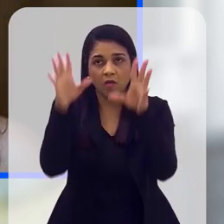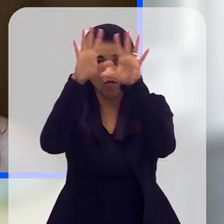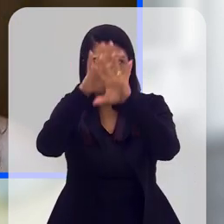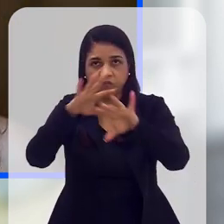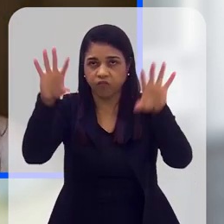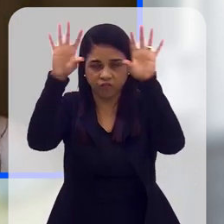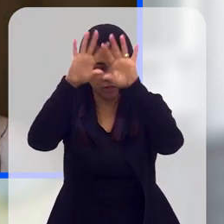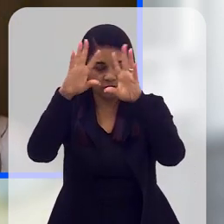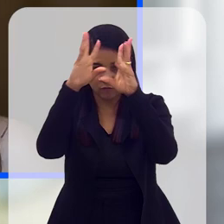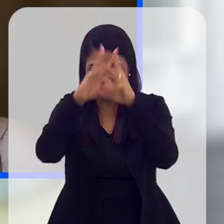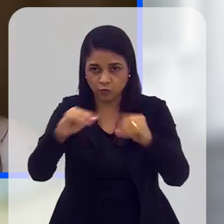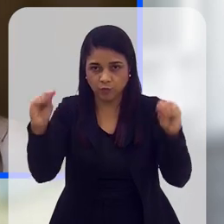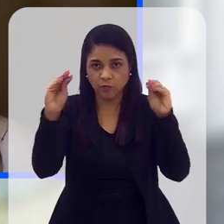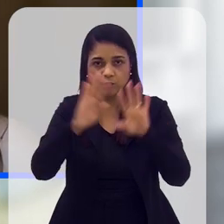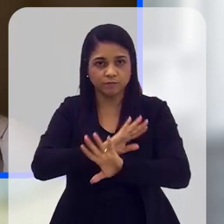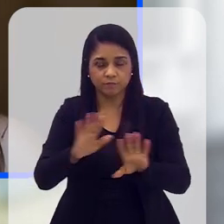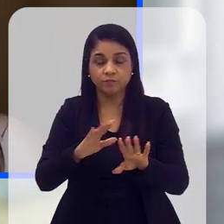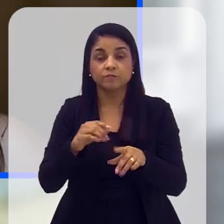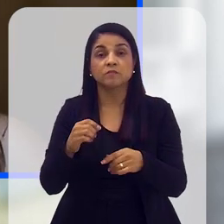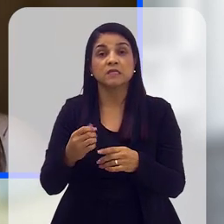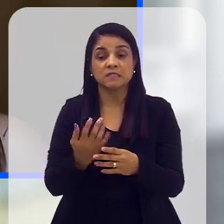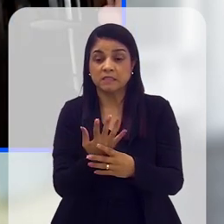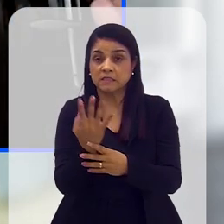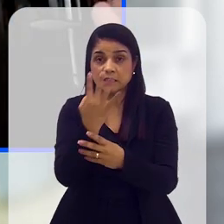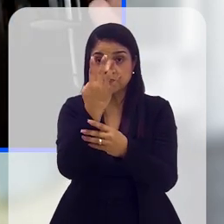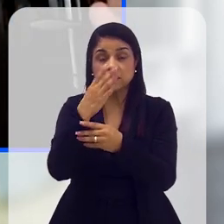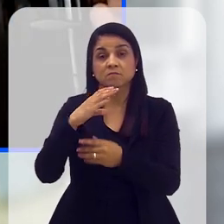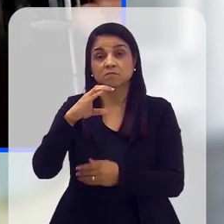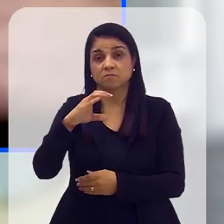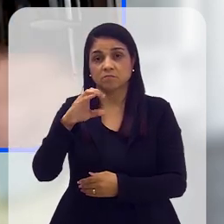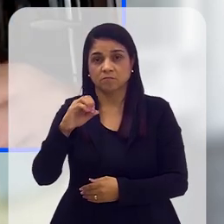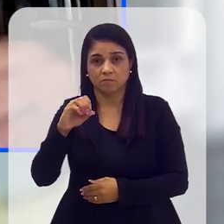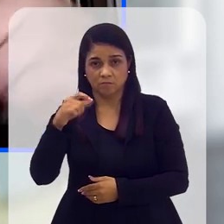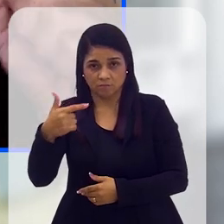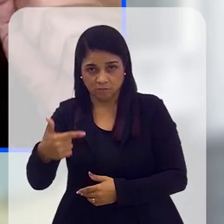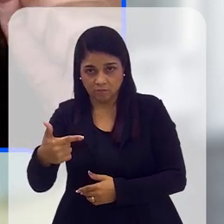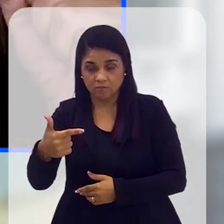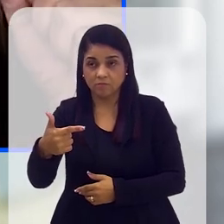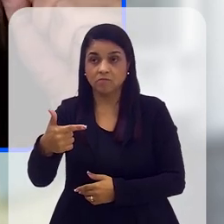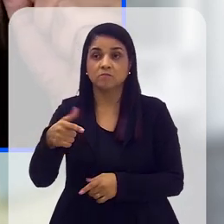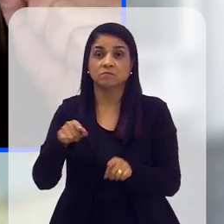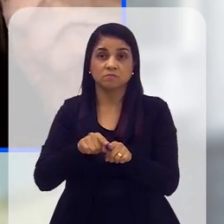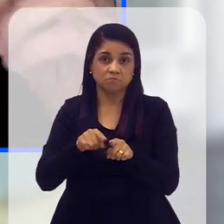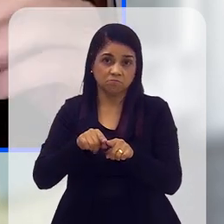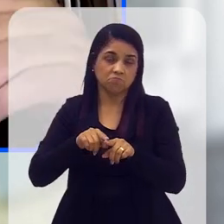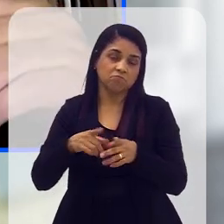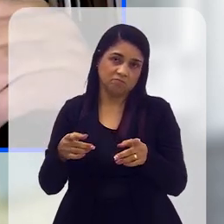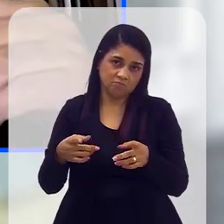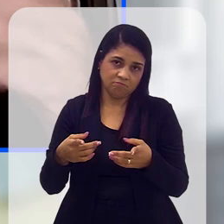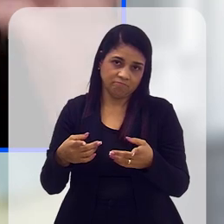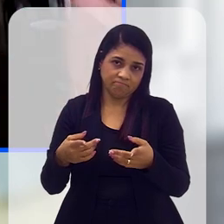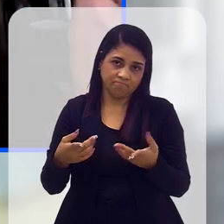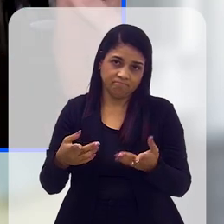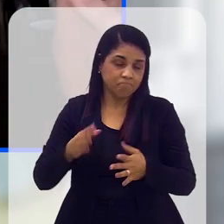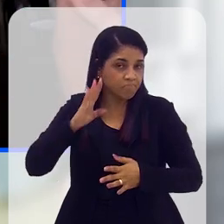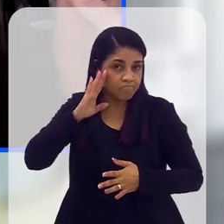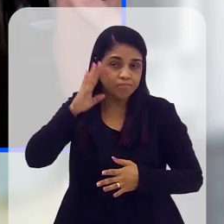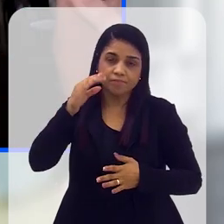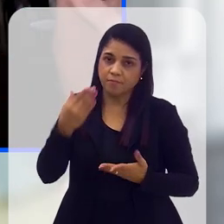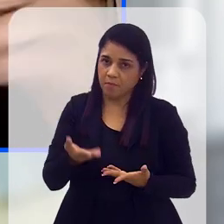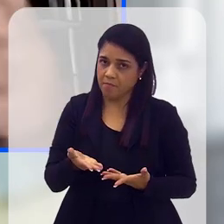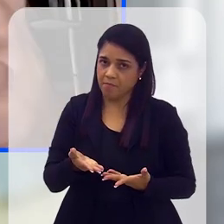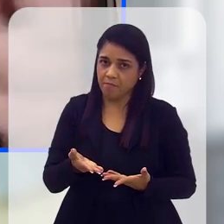Isso implicou também emissões de CO2, de dióxido de carbono, excepcionais.